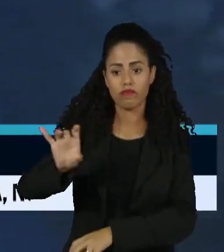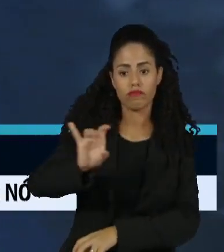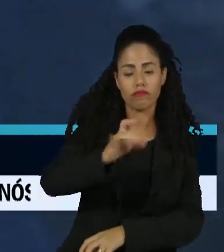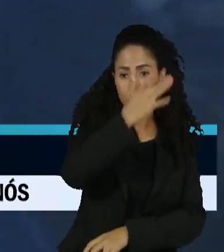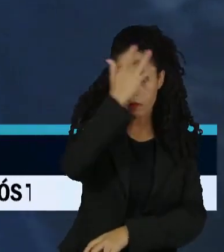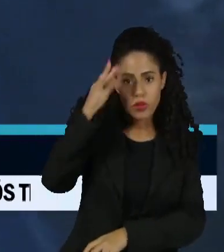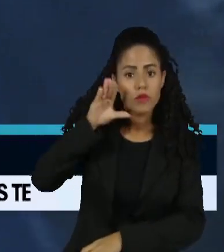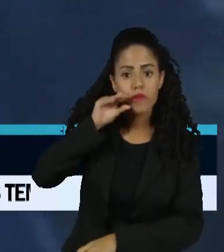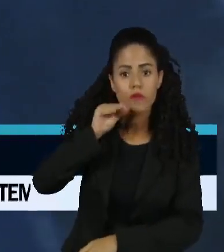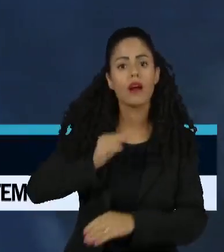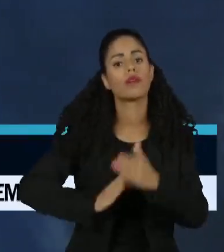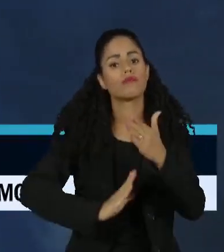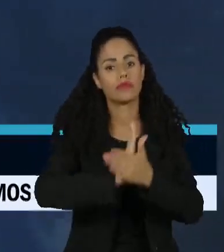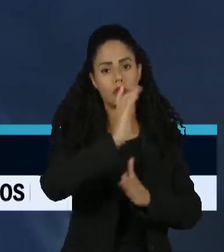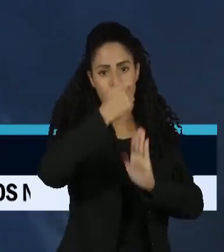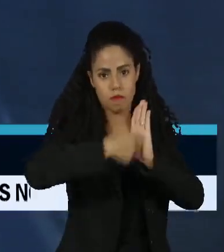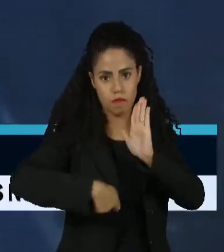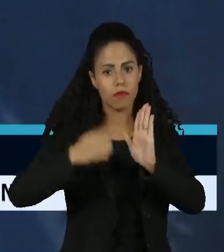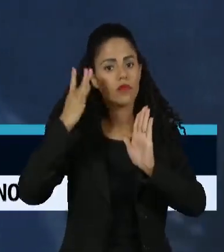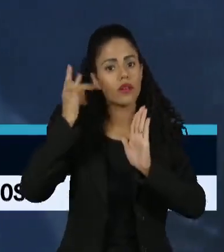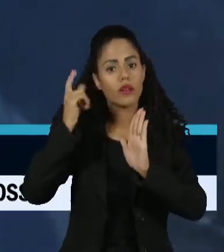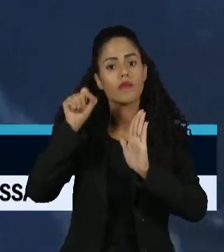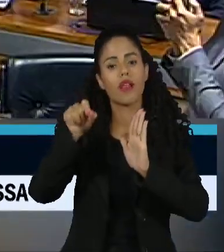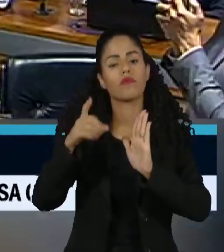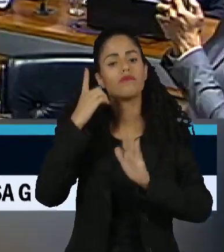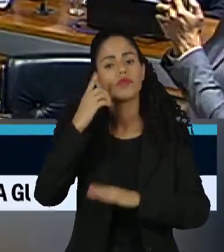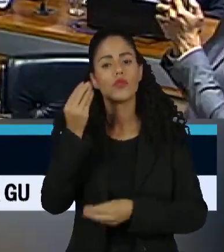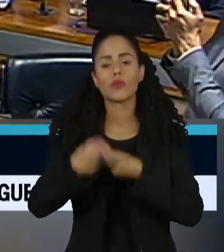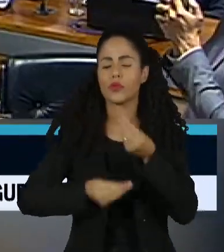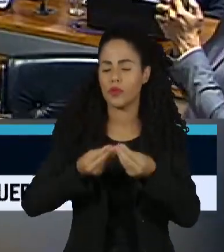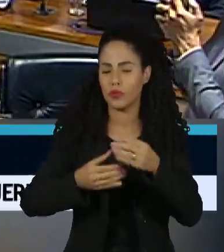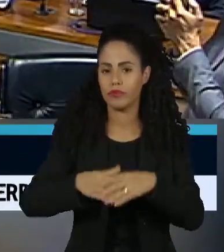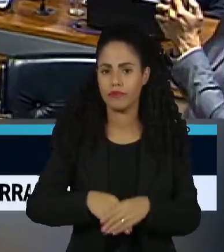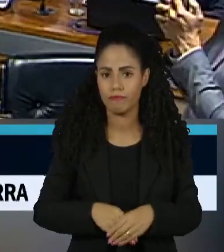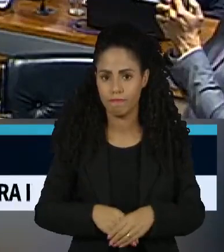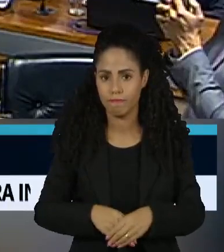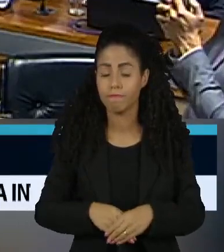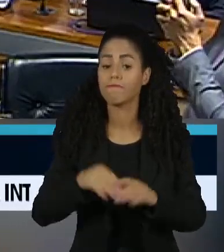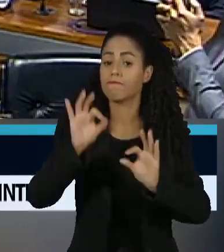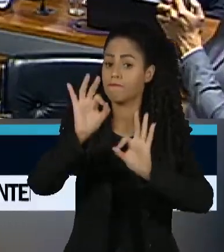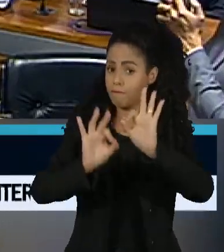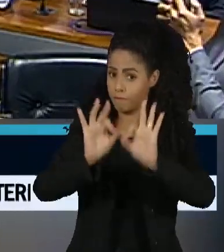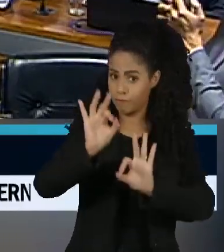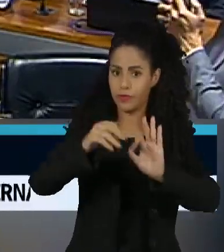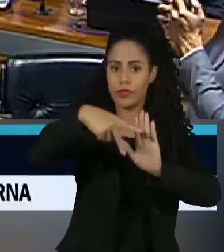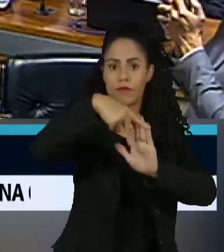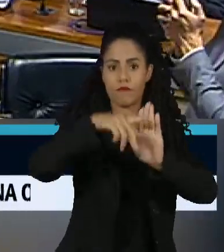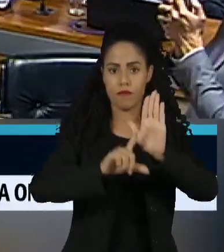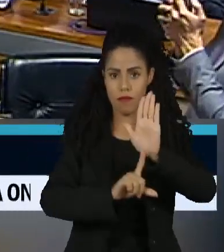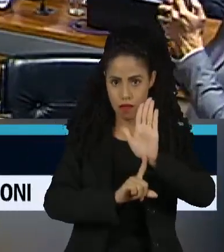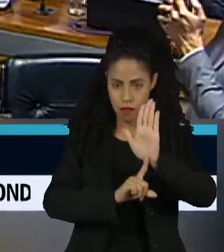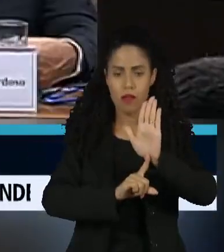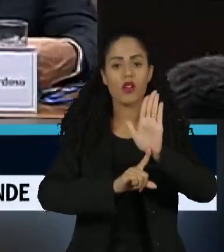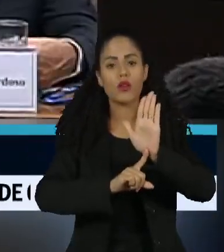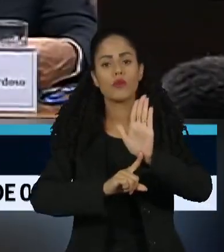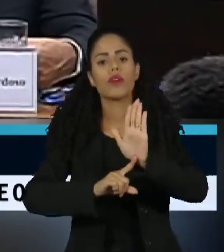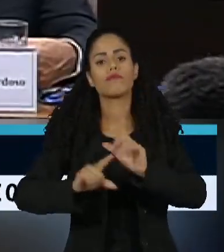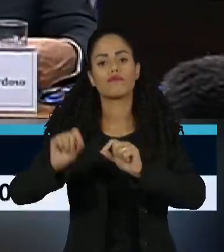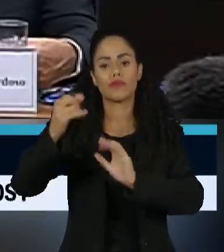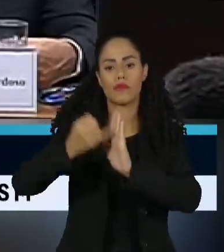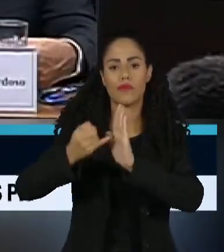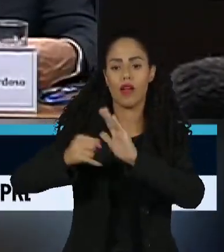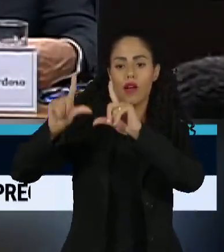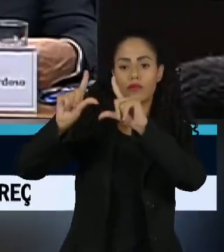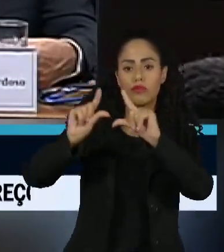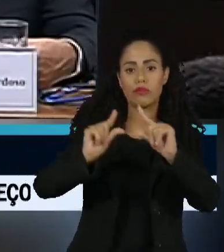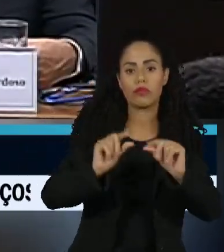O texto será votado amanhã no plenário da Casa. O projeto de lei da desoneração passou na Comissão de